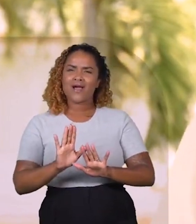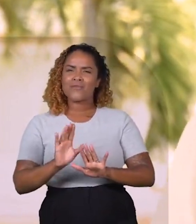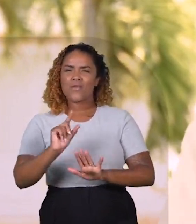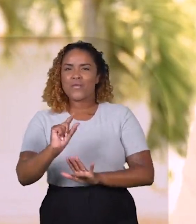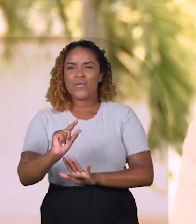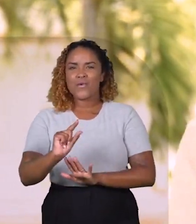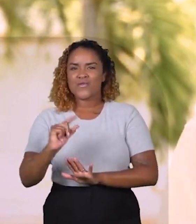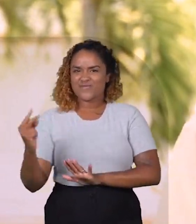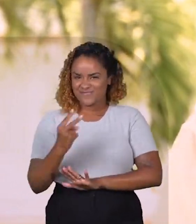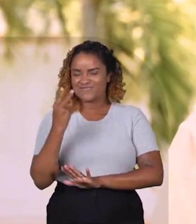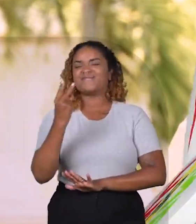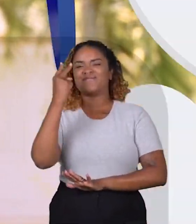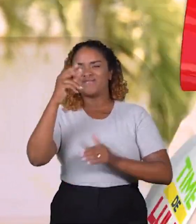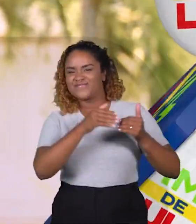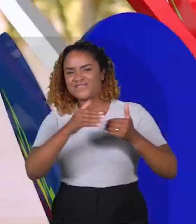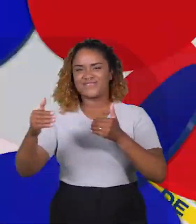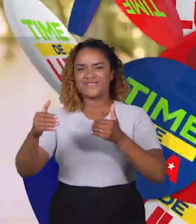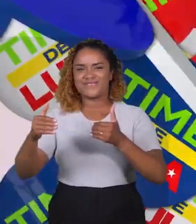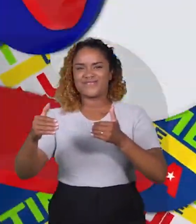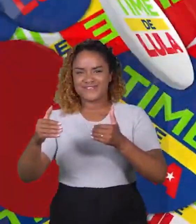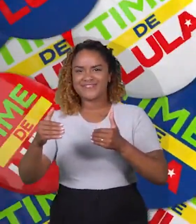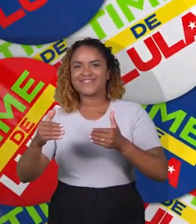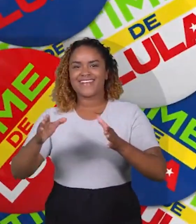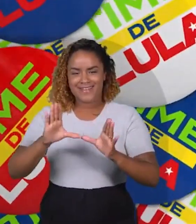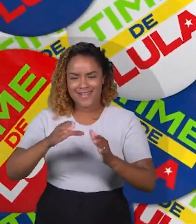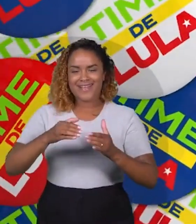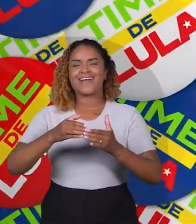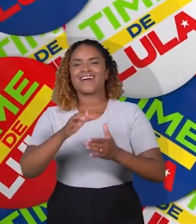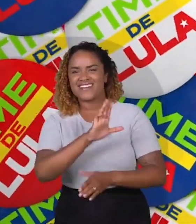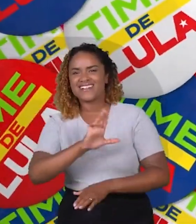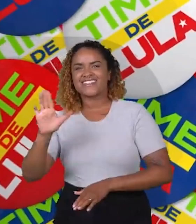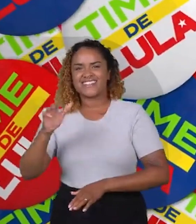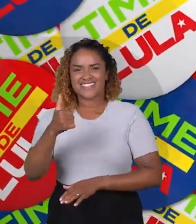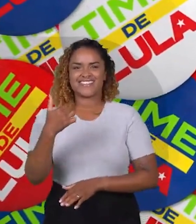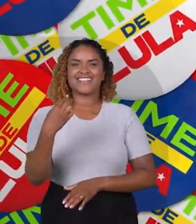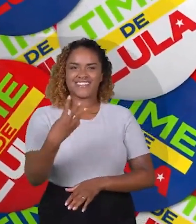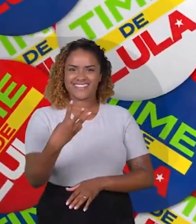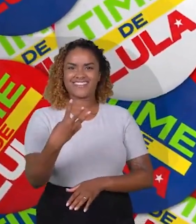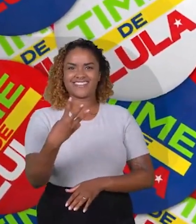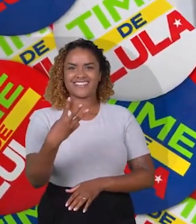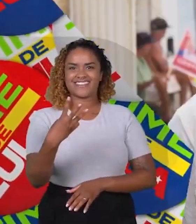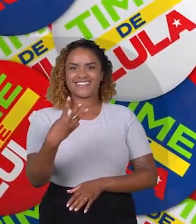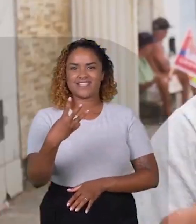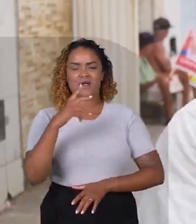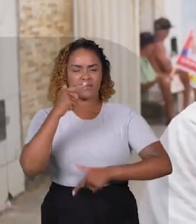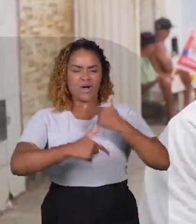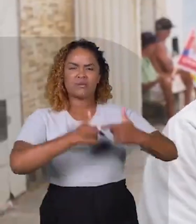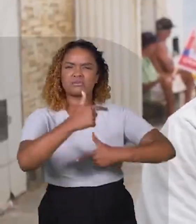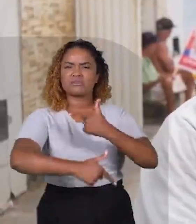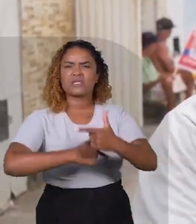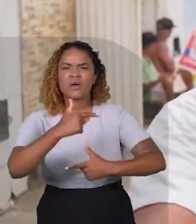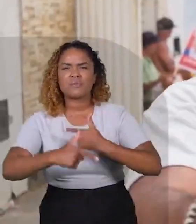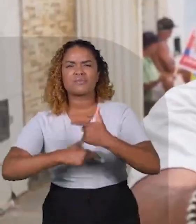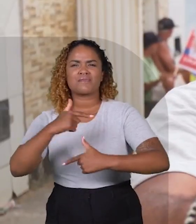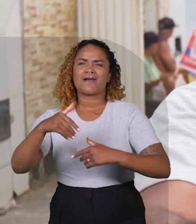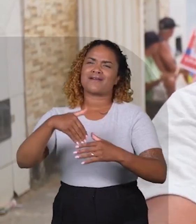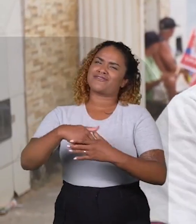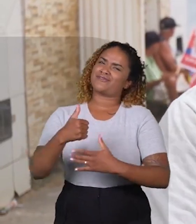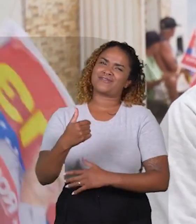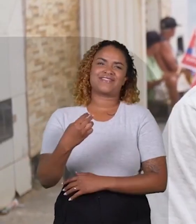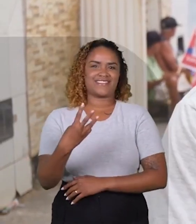pouco. Vamos à vitória. Somos o time de Lula. Pelos empregos,